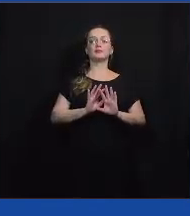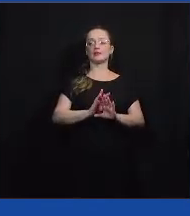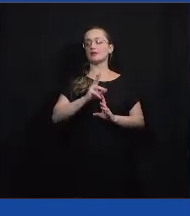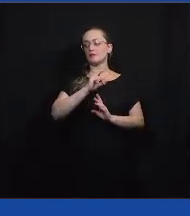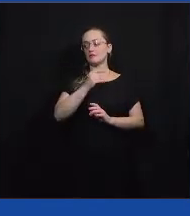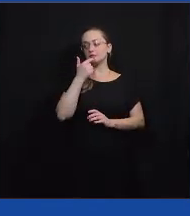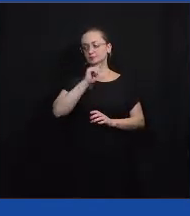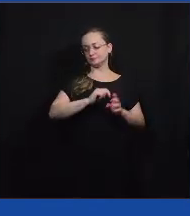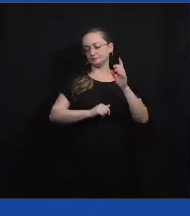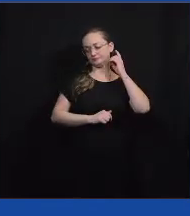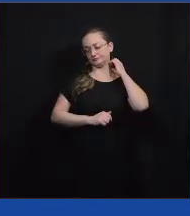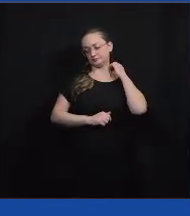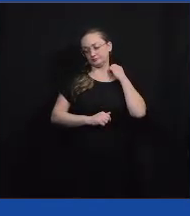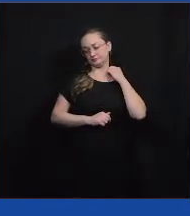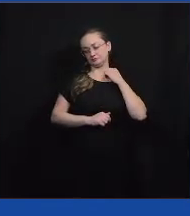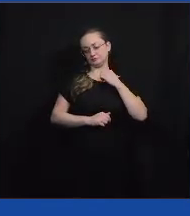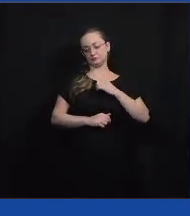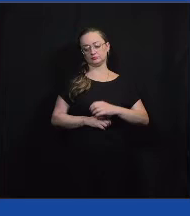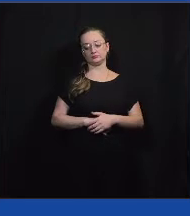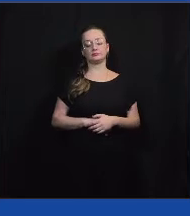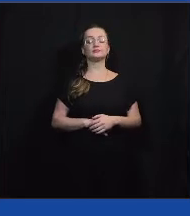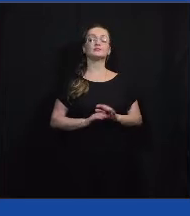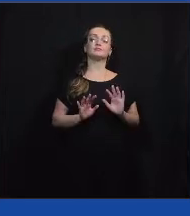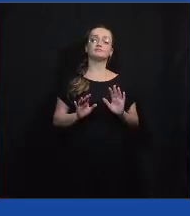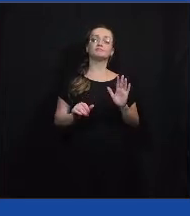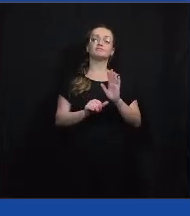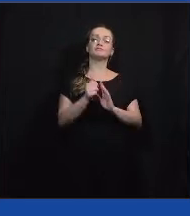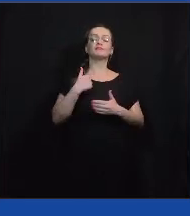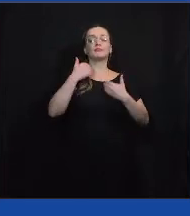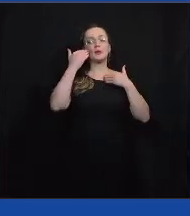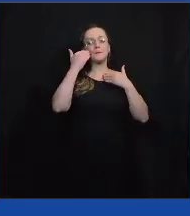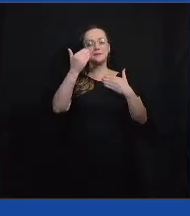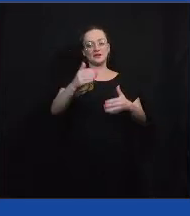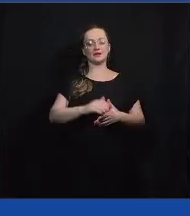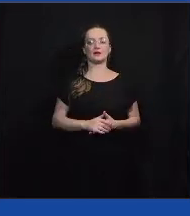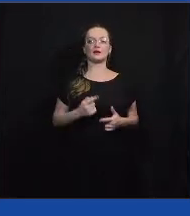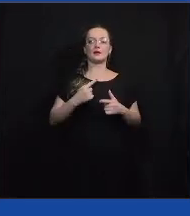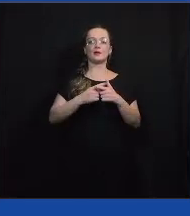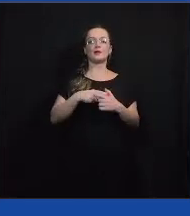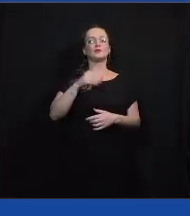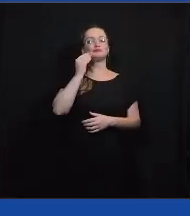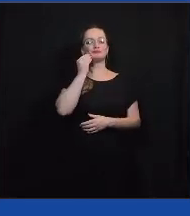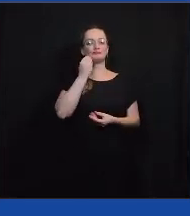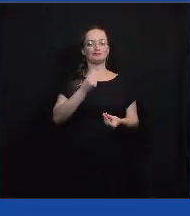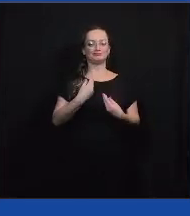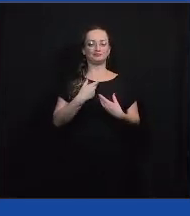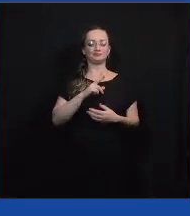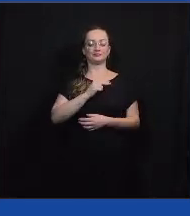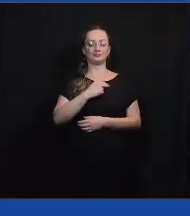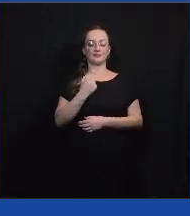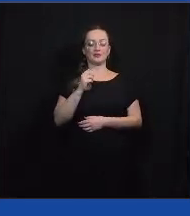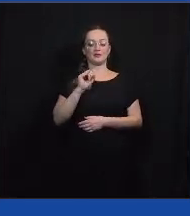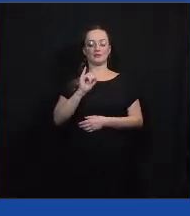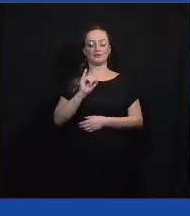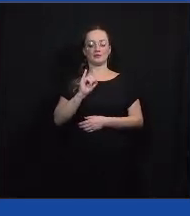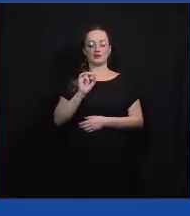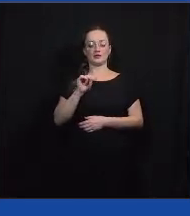certo. Mas, galera, primeiramente, obrigado aí pela oportunidade, meu nome é Vinícius Zunino, eu